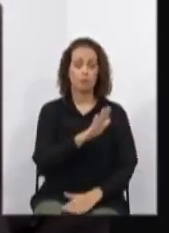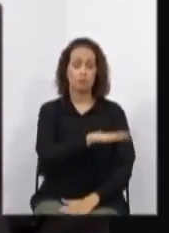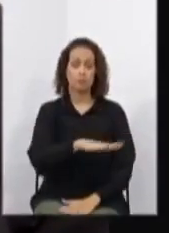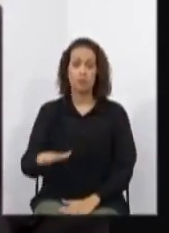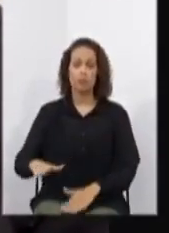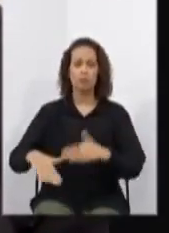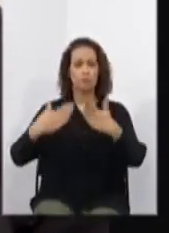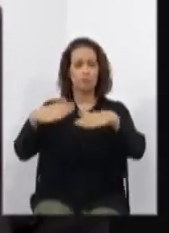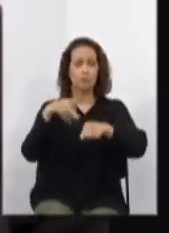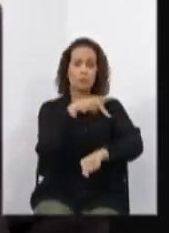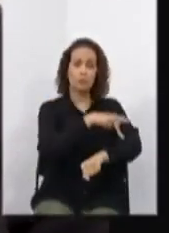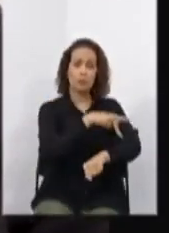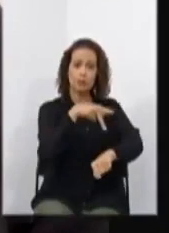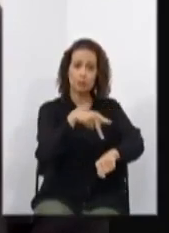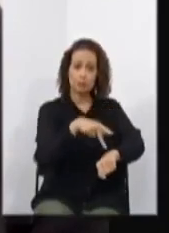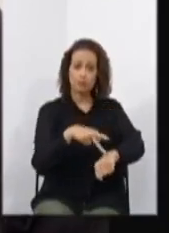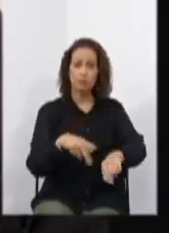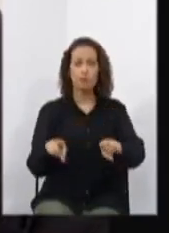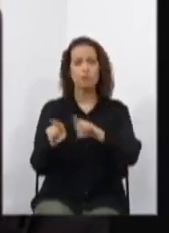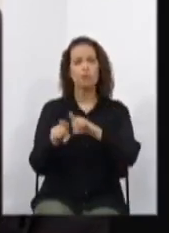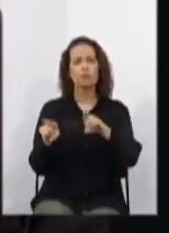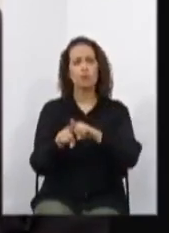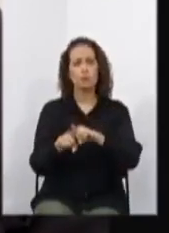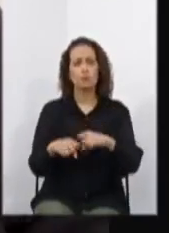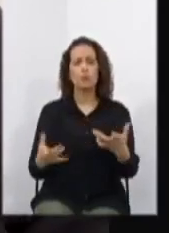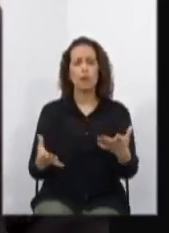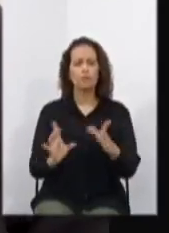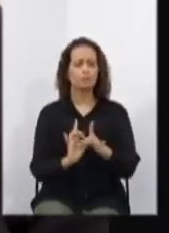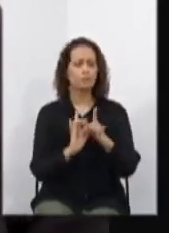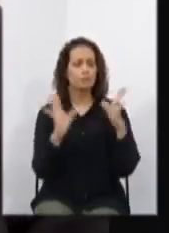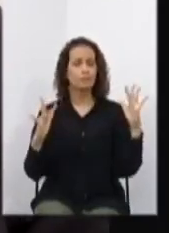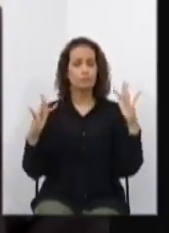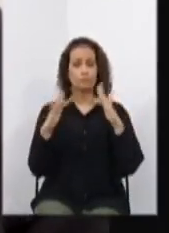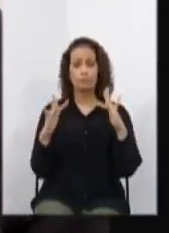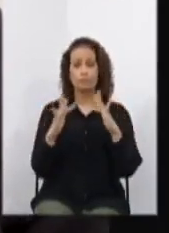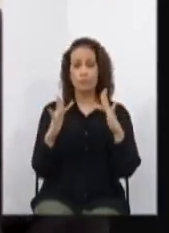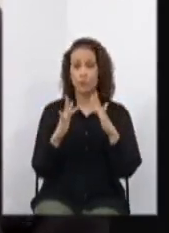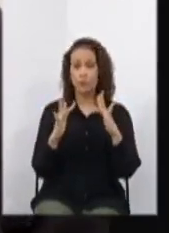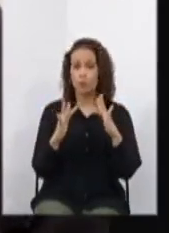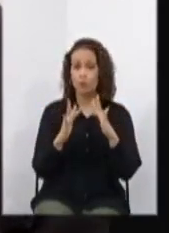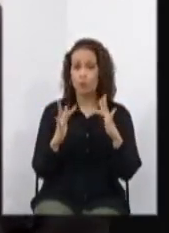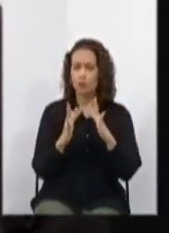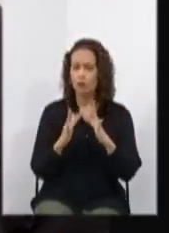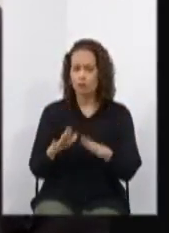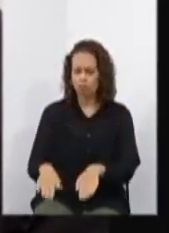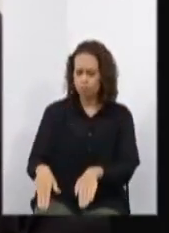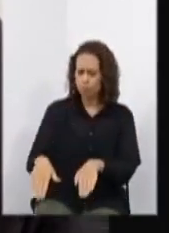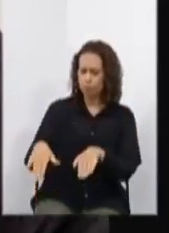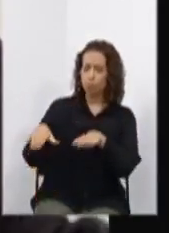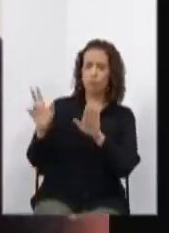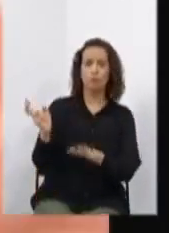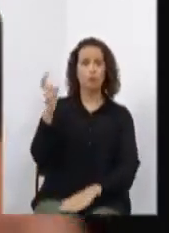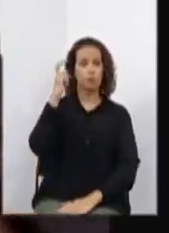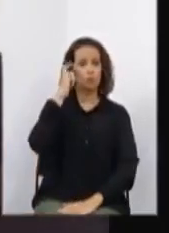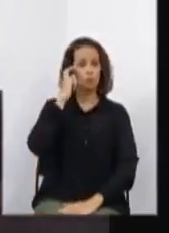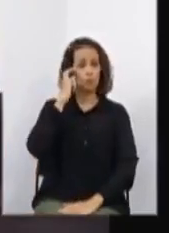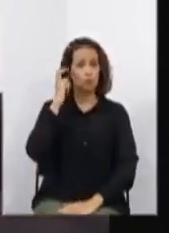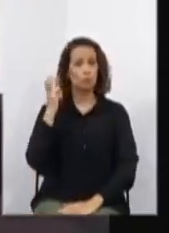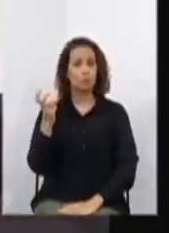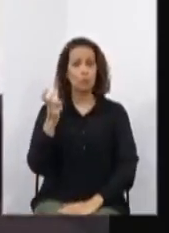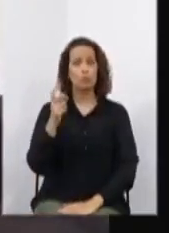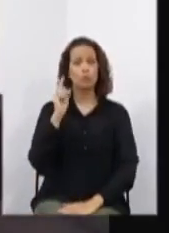pedagógico e de entrar em contato, desde cedo, com a cultura surda e suas referências.